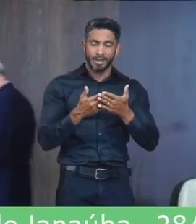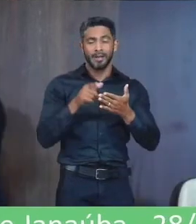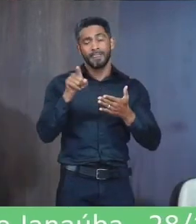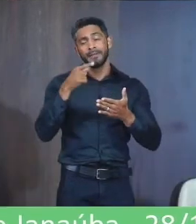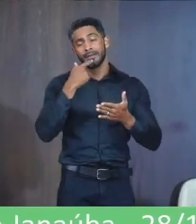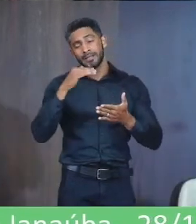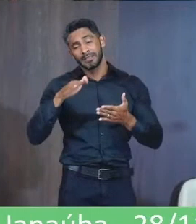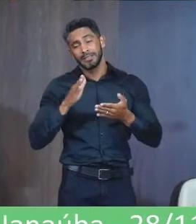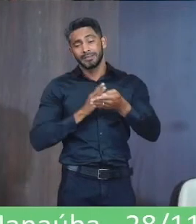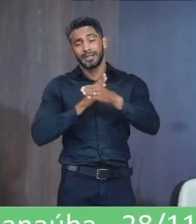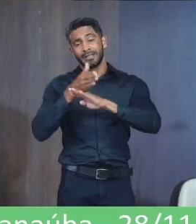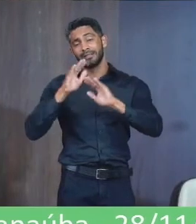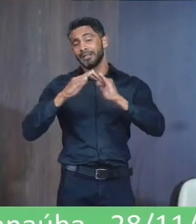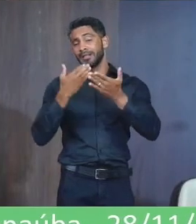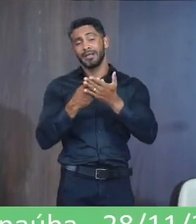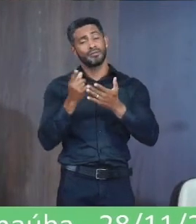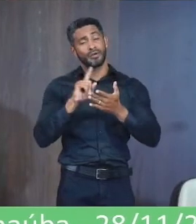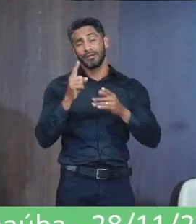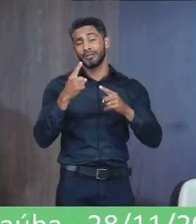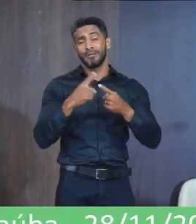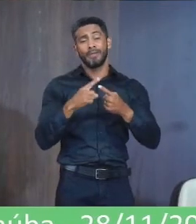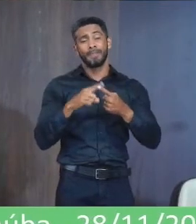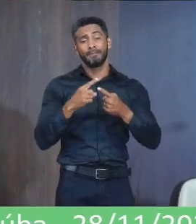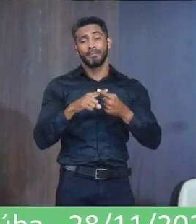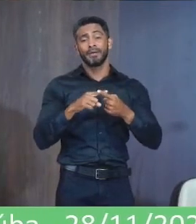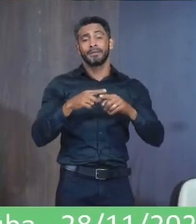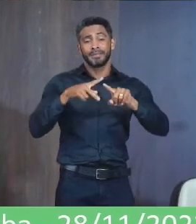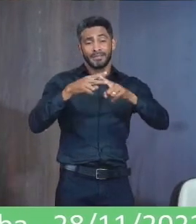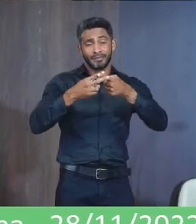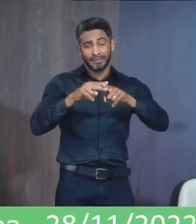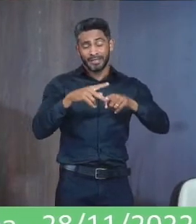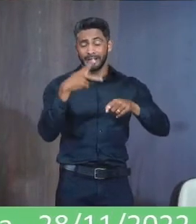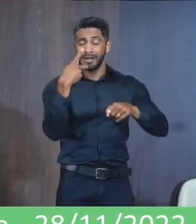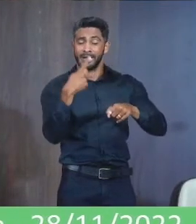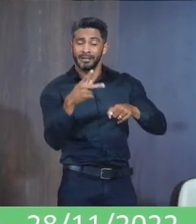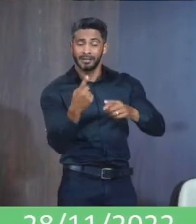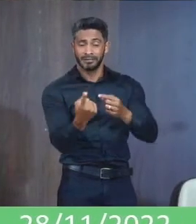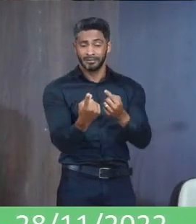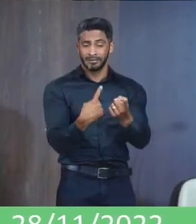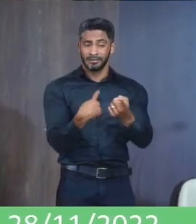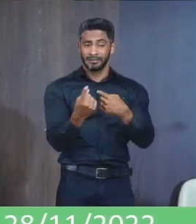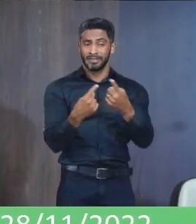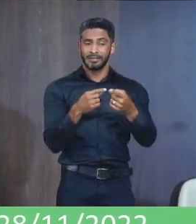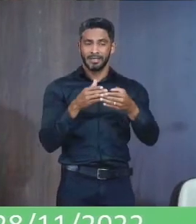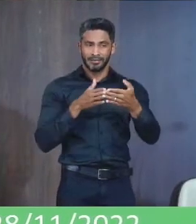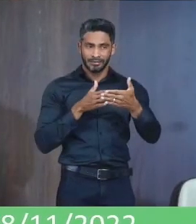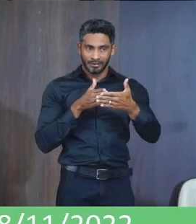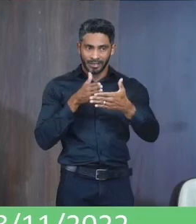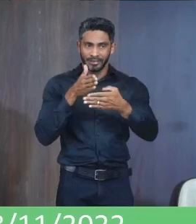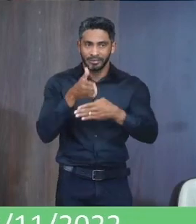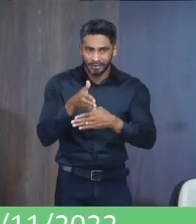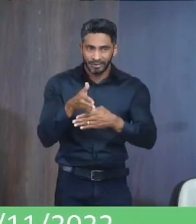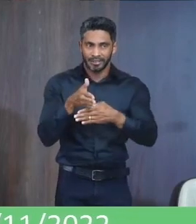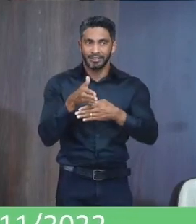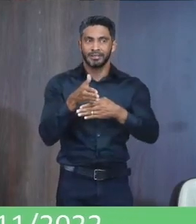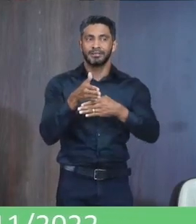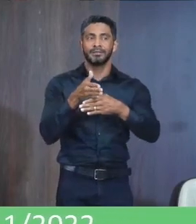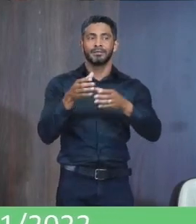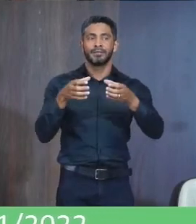Sem ir A escola Devido Um pequeno Reparo Que tem que ser Feito Na estrada Lá Já chegando Na